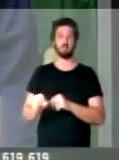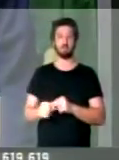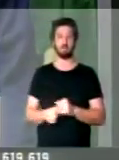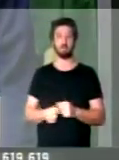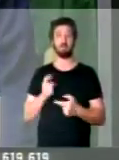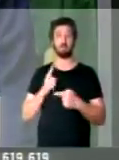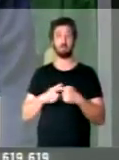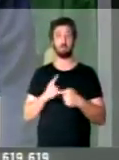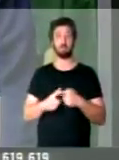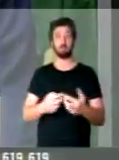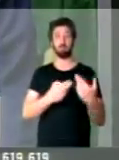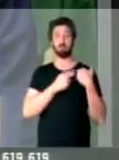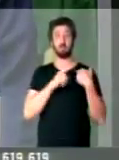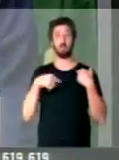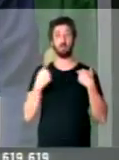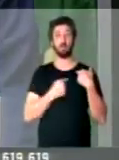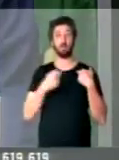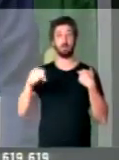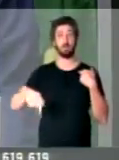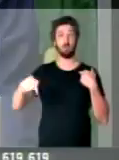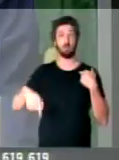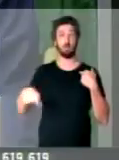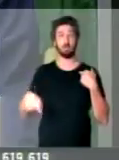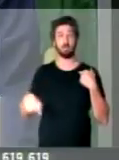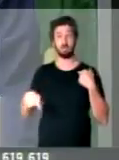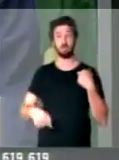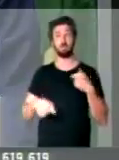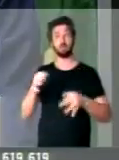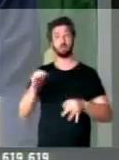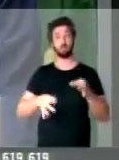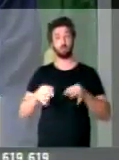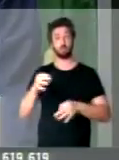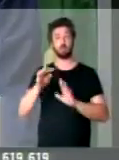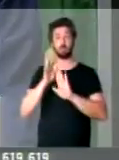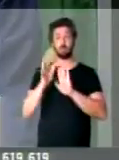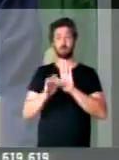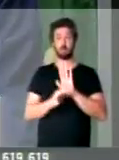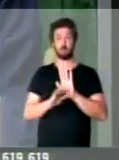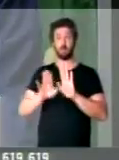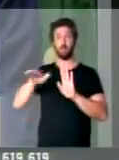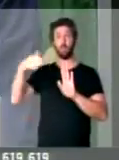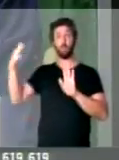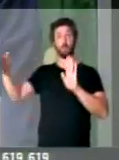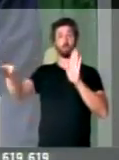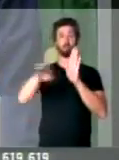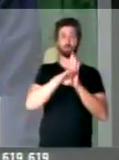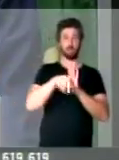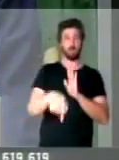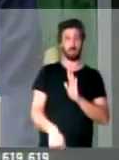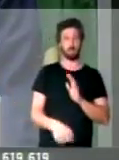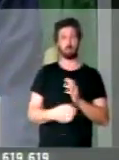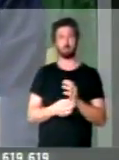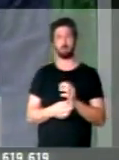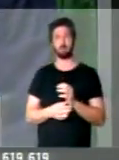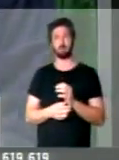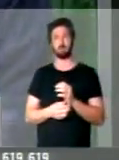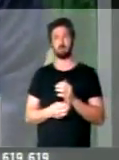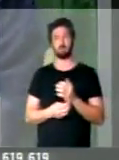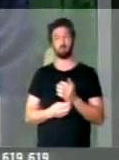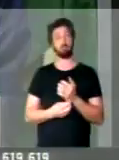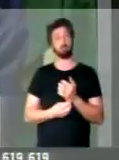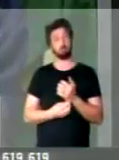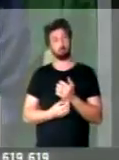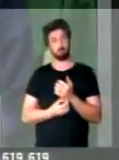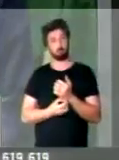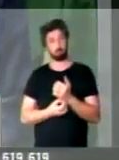Porque a nossa responsabilidade aqui é julgar o texto quando ele chegar a esse plenário. Se nós